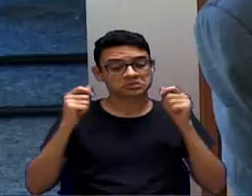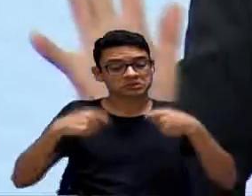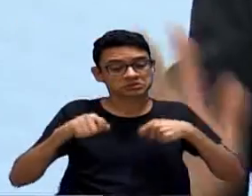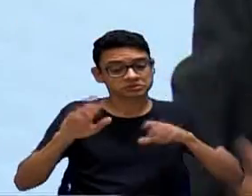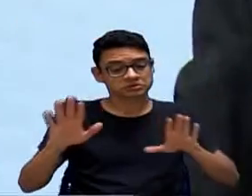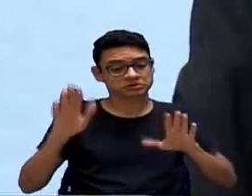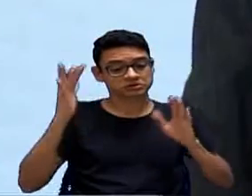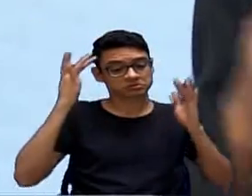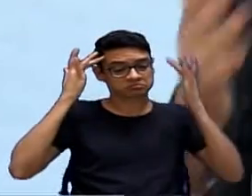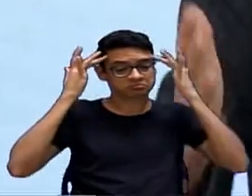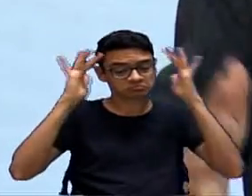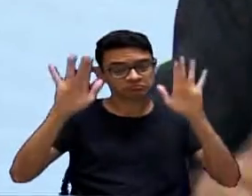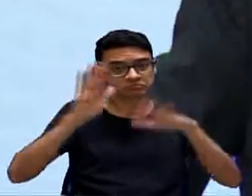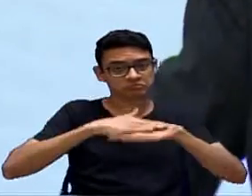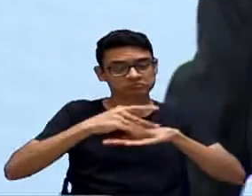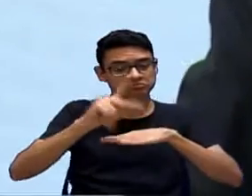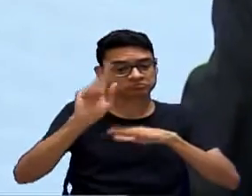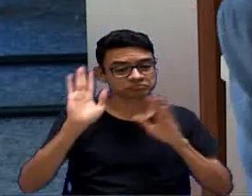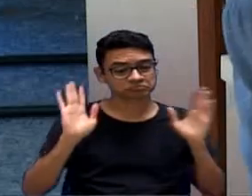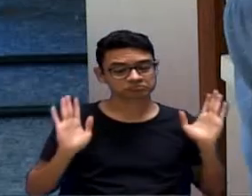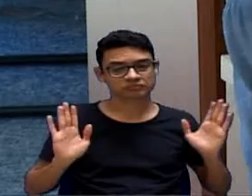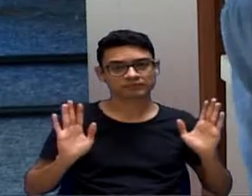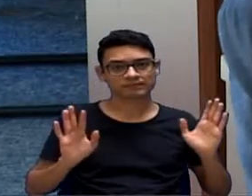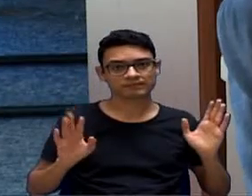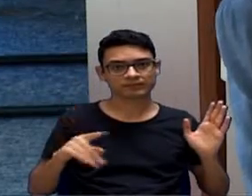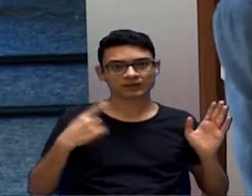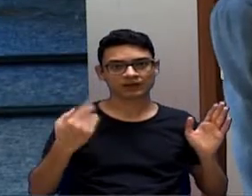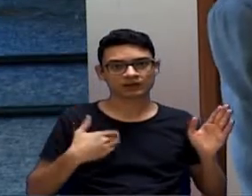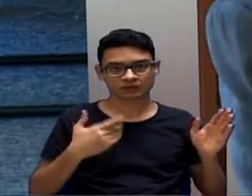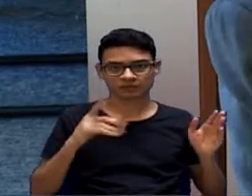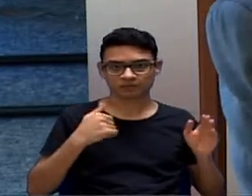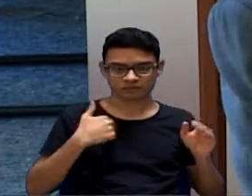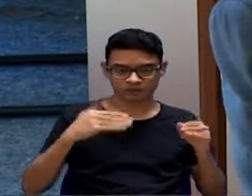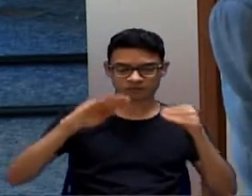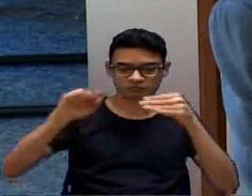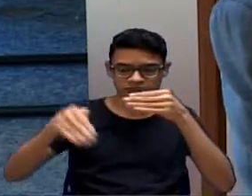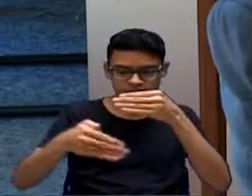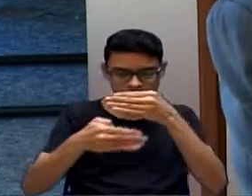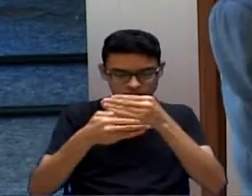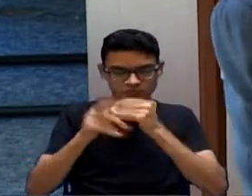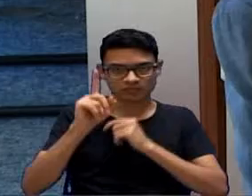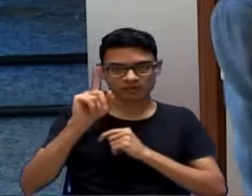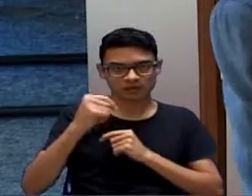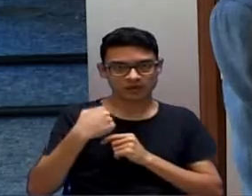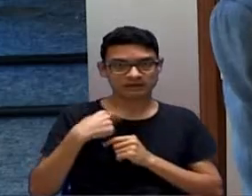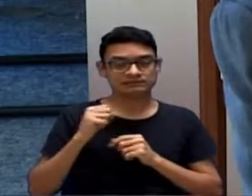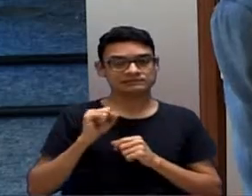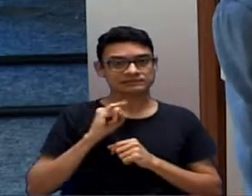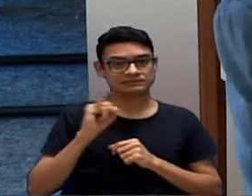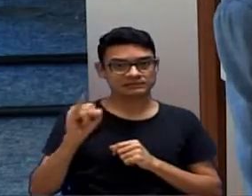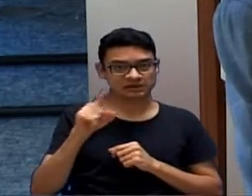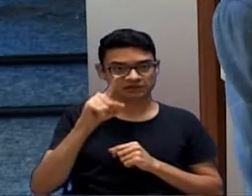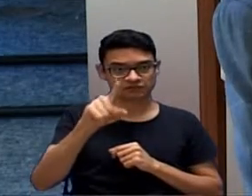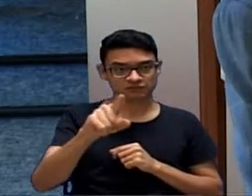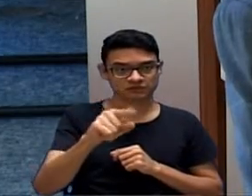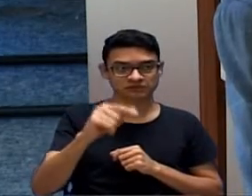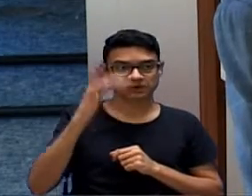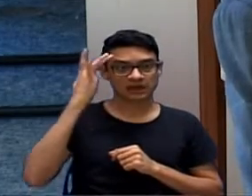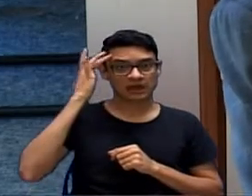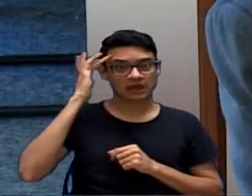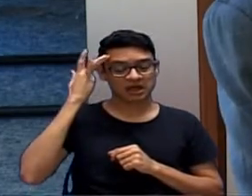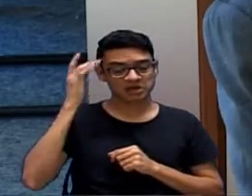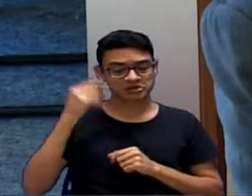Porque o encaminhamento... Eu quero que o senhor vote favorável. Então, o encaminhamento é o seguinte, se vossa excelência começar a achar que tem que agir de maneira